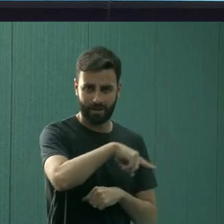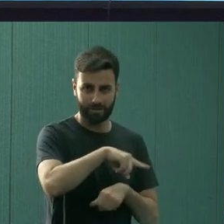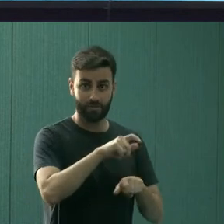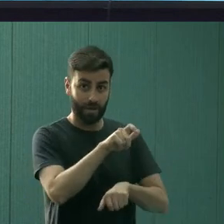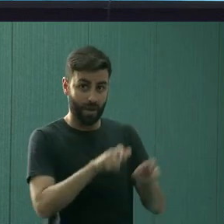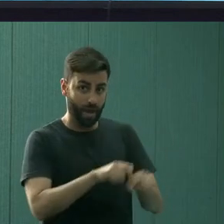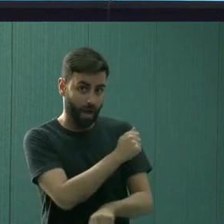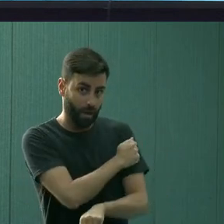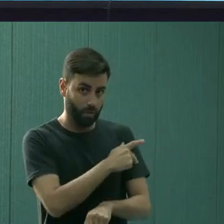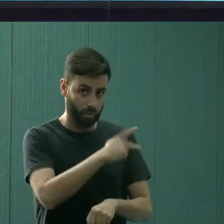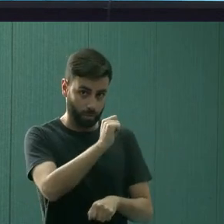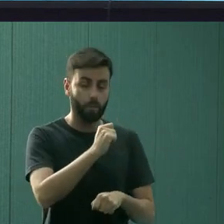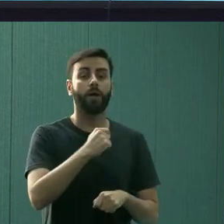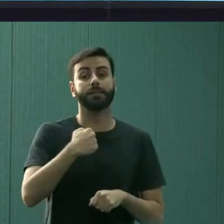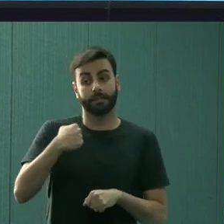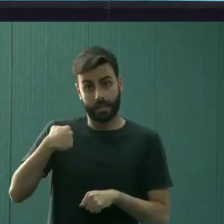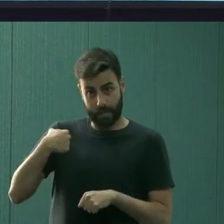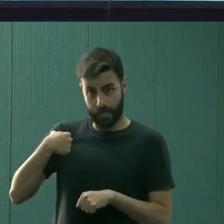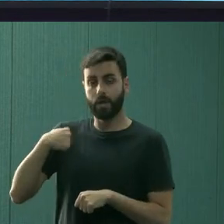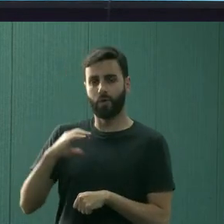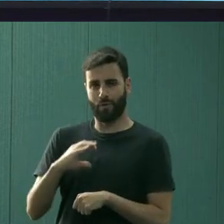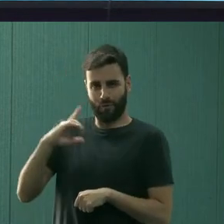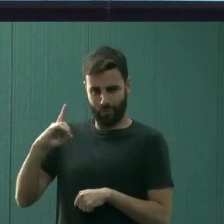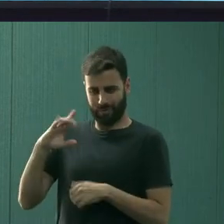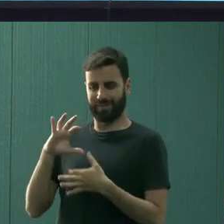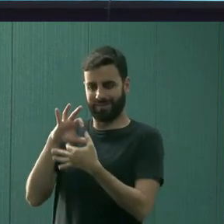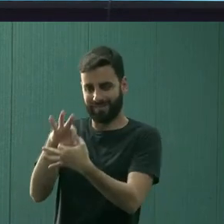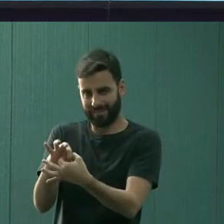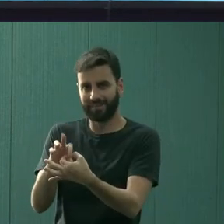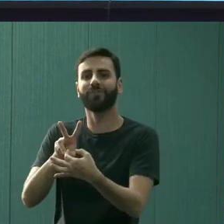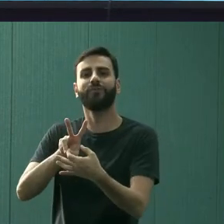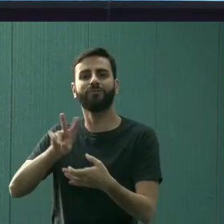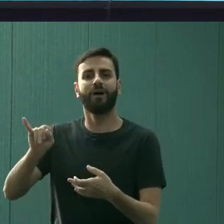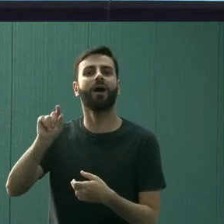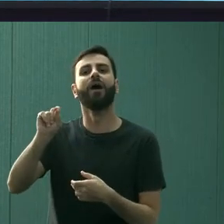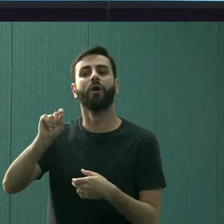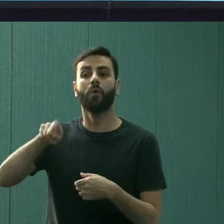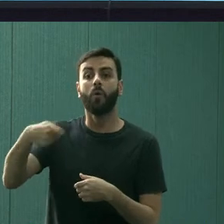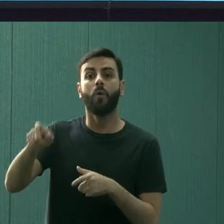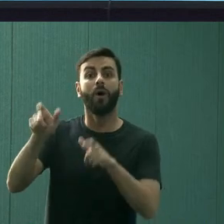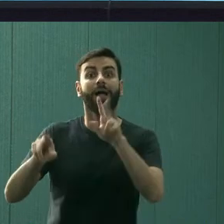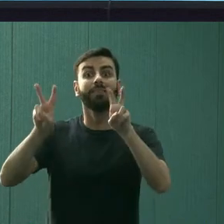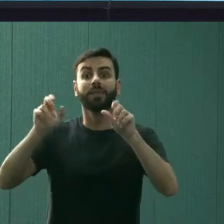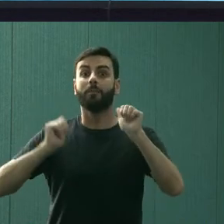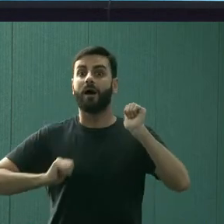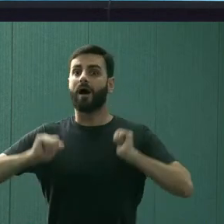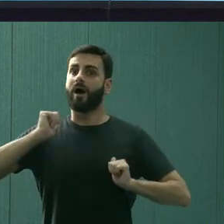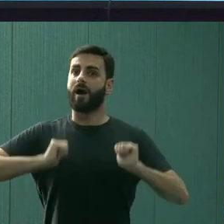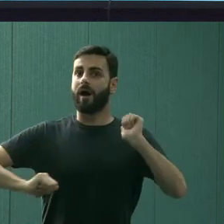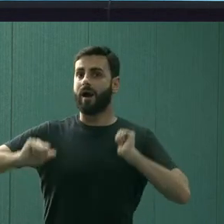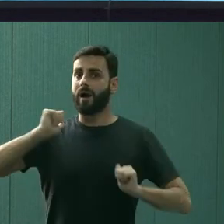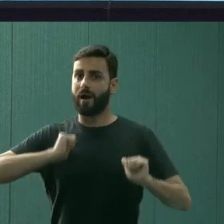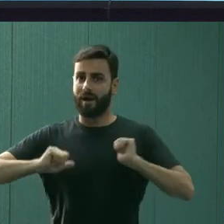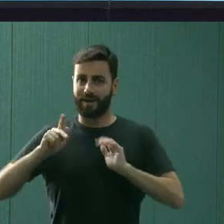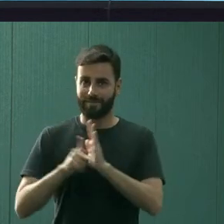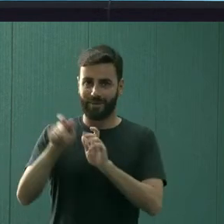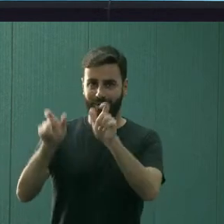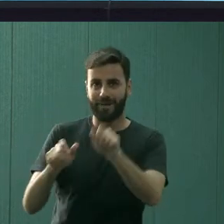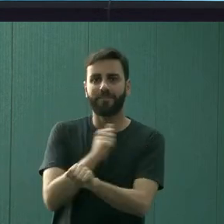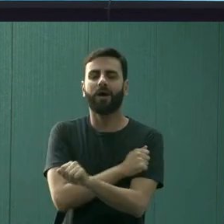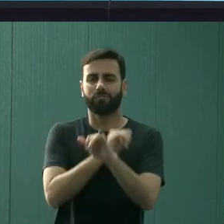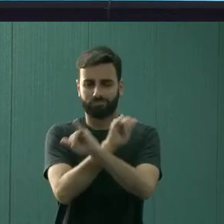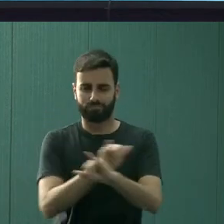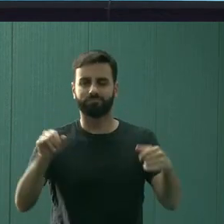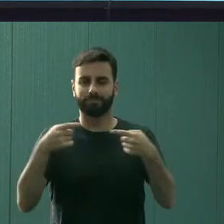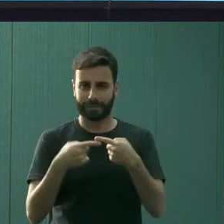Eu vou coordenar um grupo também para a grande questão que a gente recebe lá no setor, que é a ansiedade. Eu vou divulgar